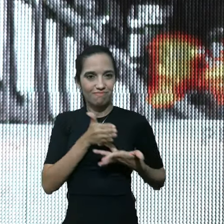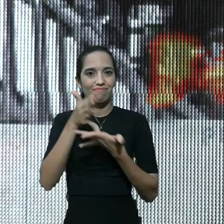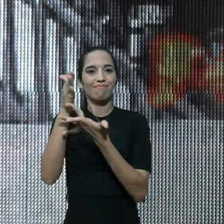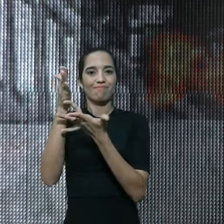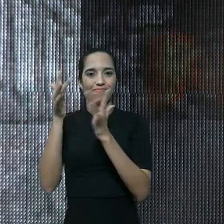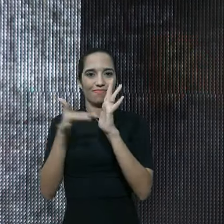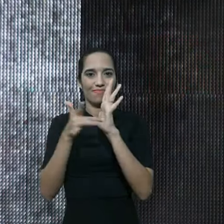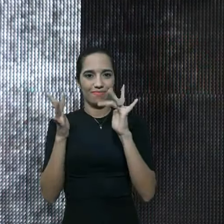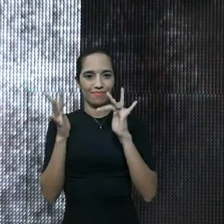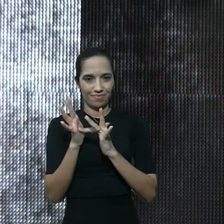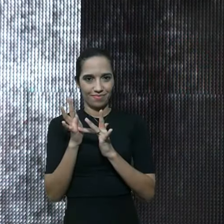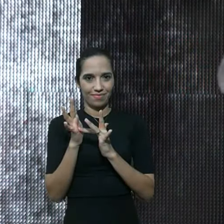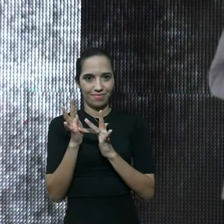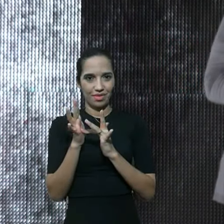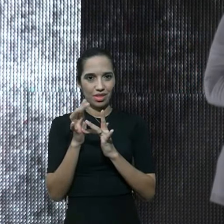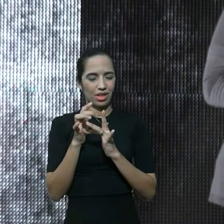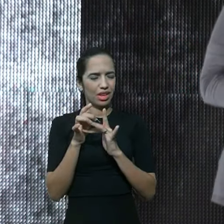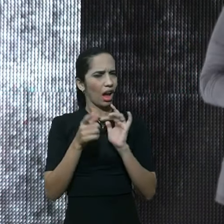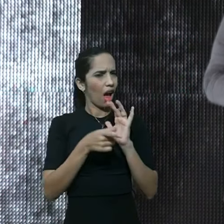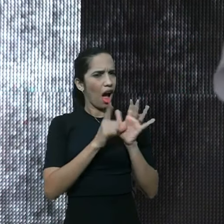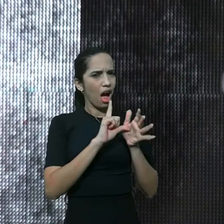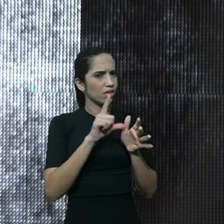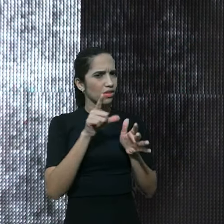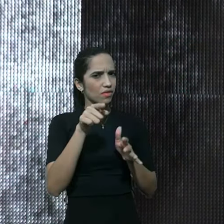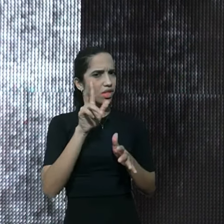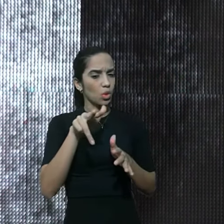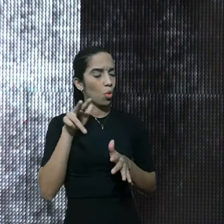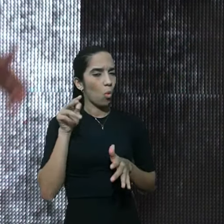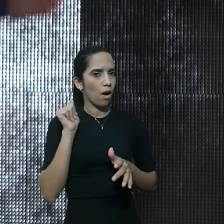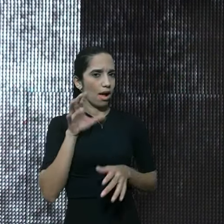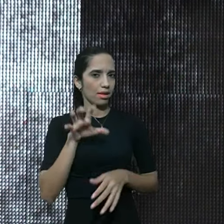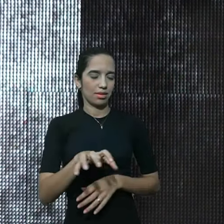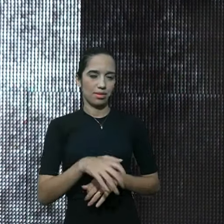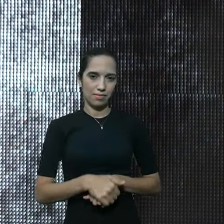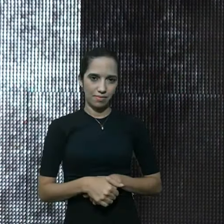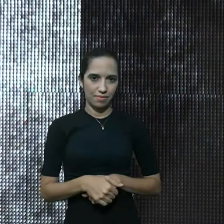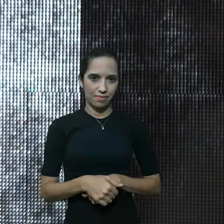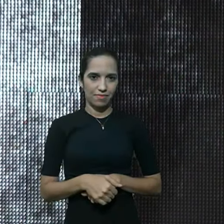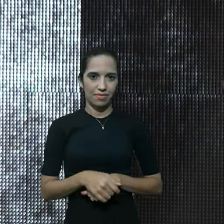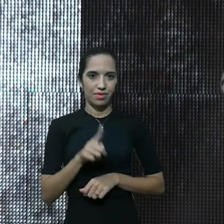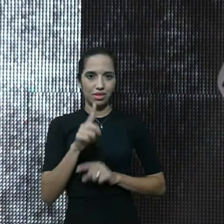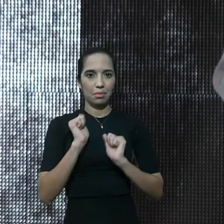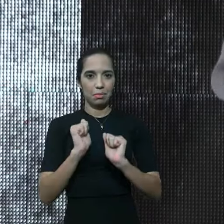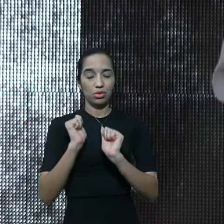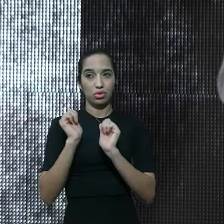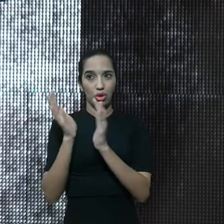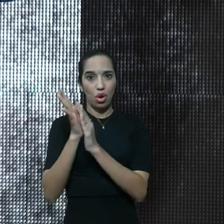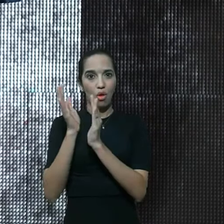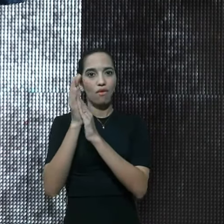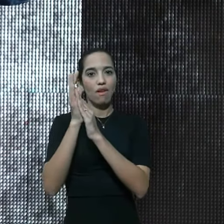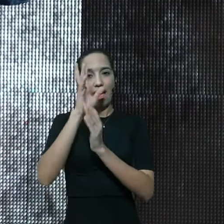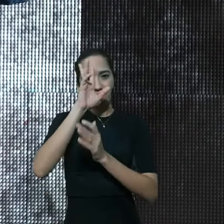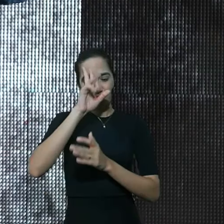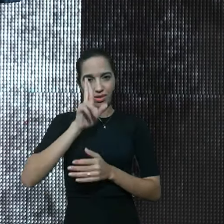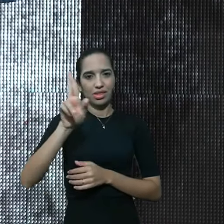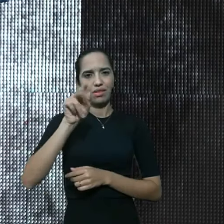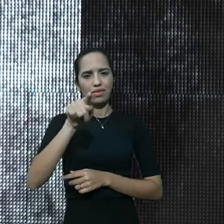talvez como você nunca tenha feito e que você dê louvor a Ele, você diga Senhor